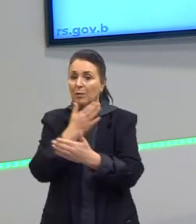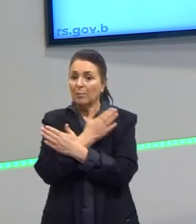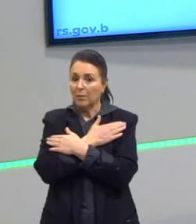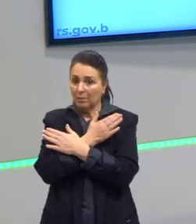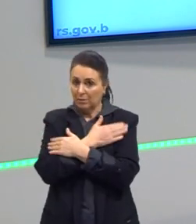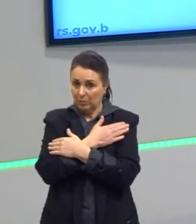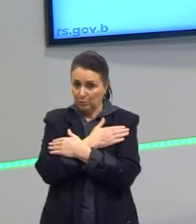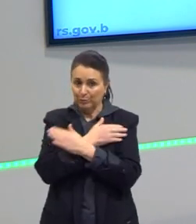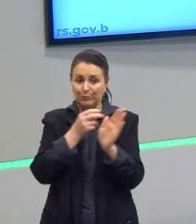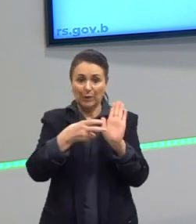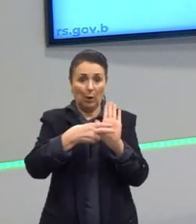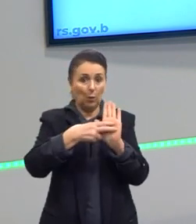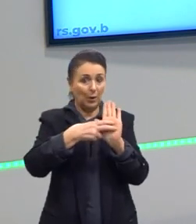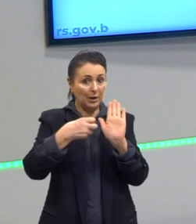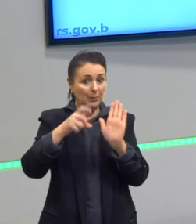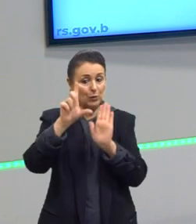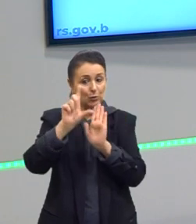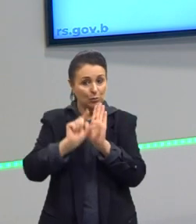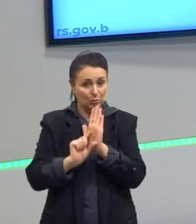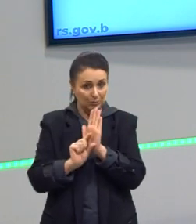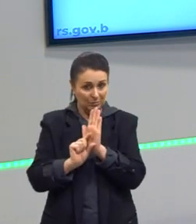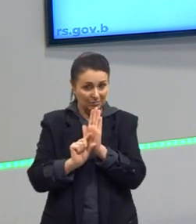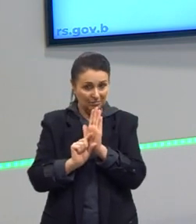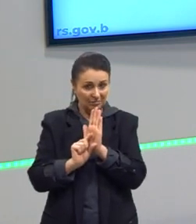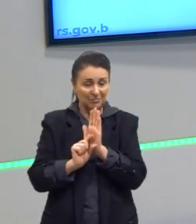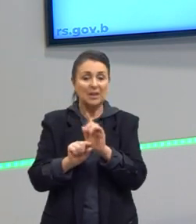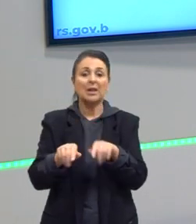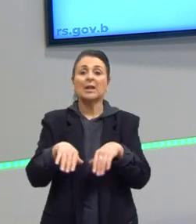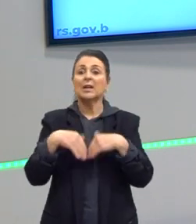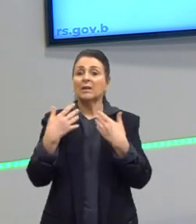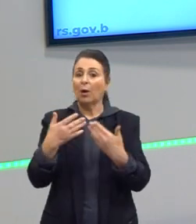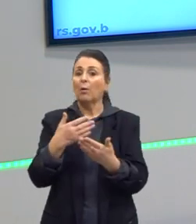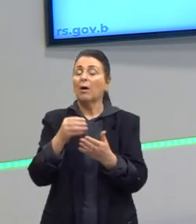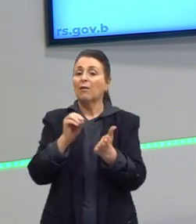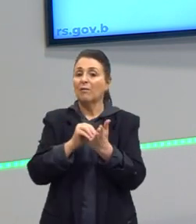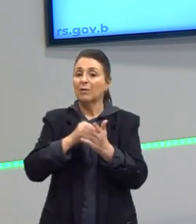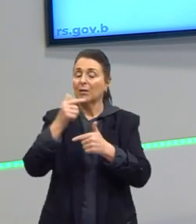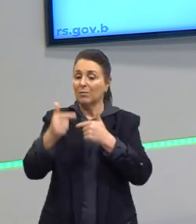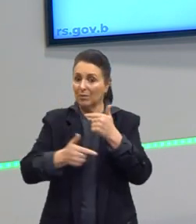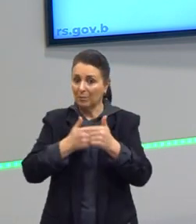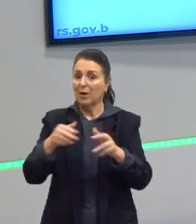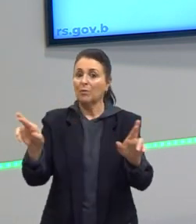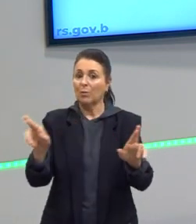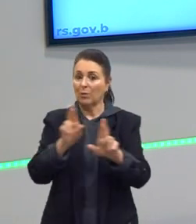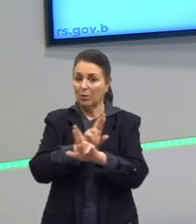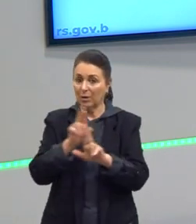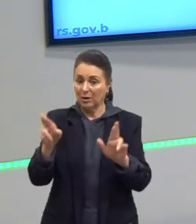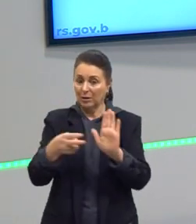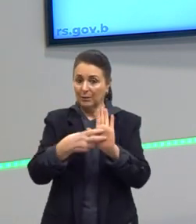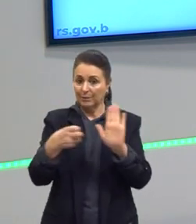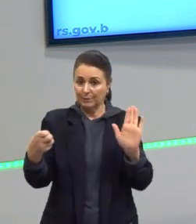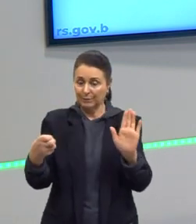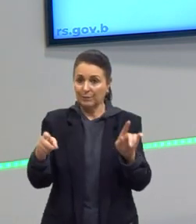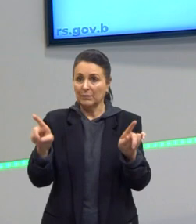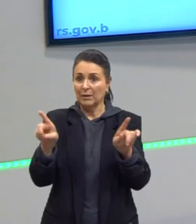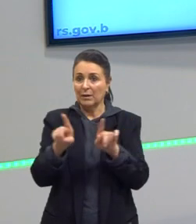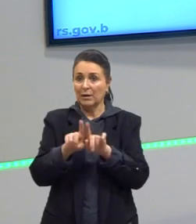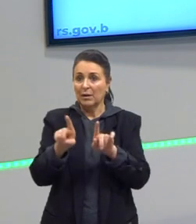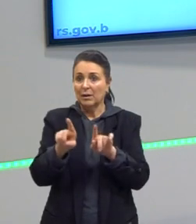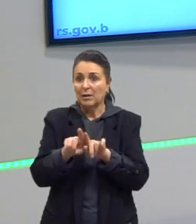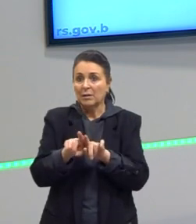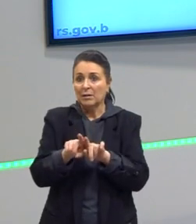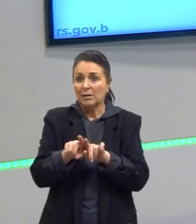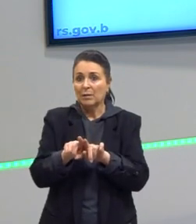criminalidade é muito baixa. Então, desemprego está relacionado com a criminalidade. A falta ou a baixa educação das pessoas.